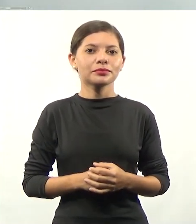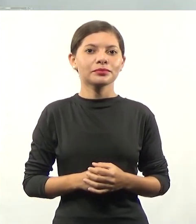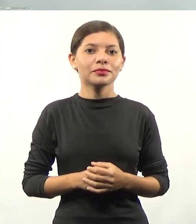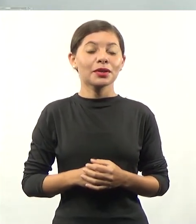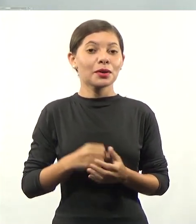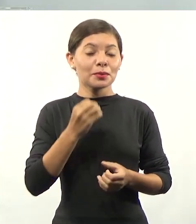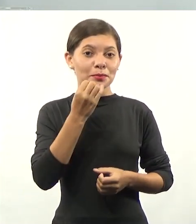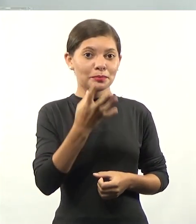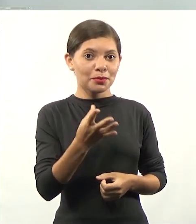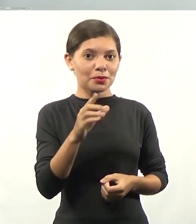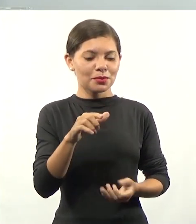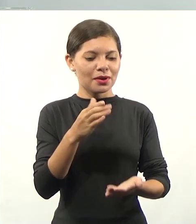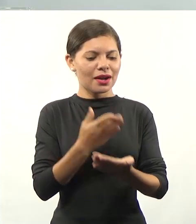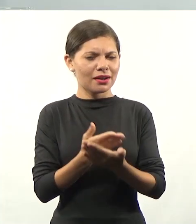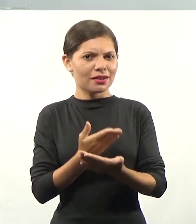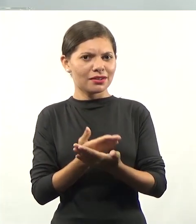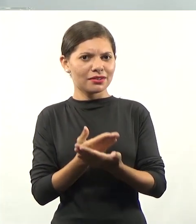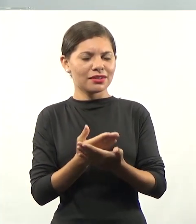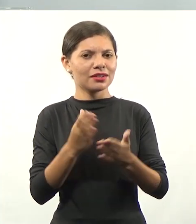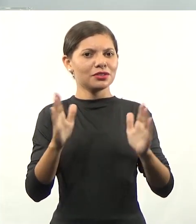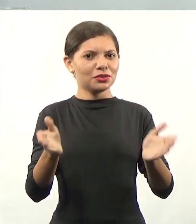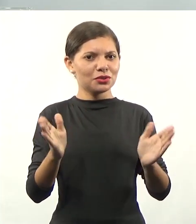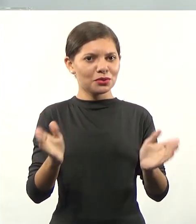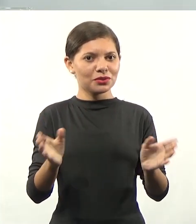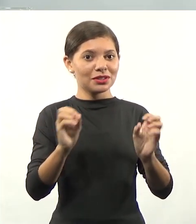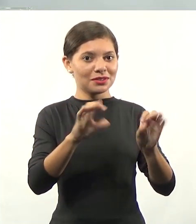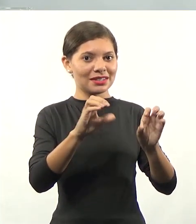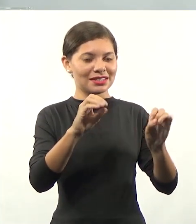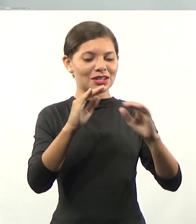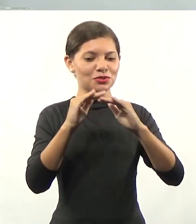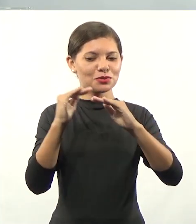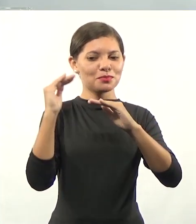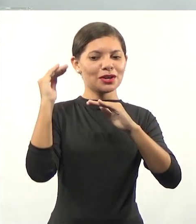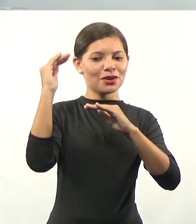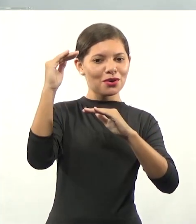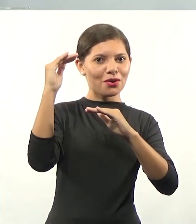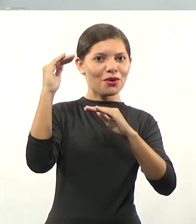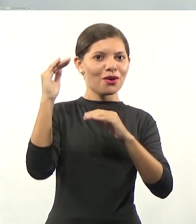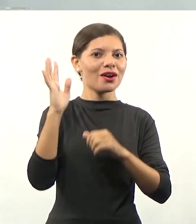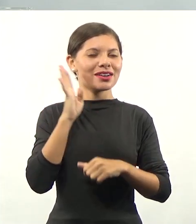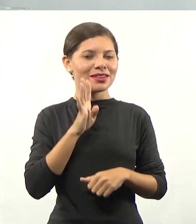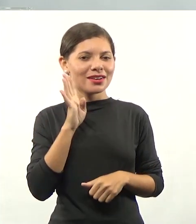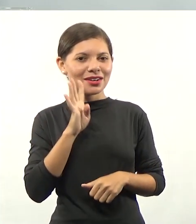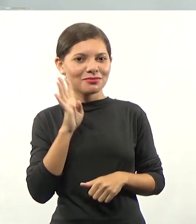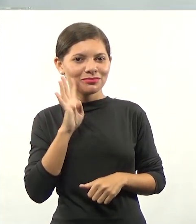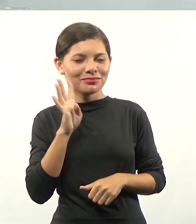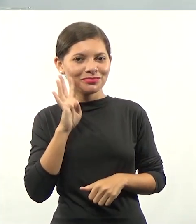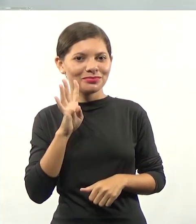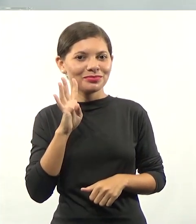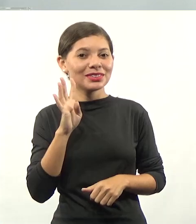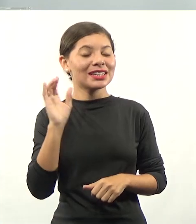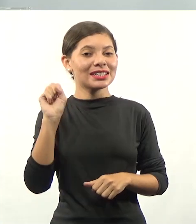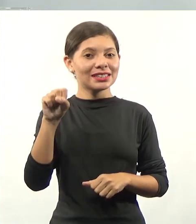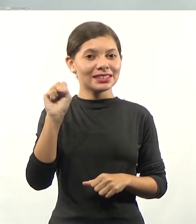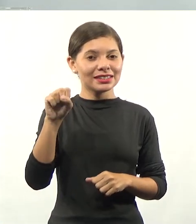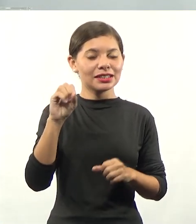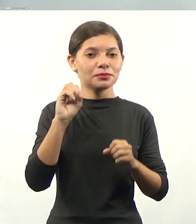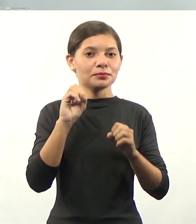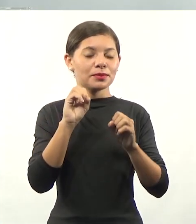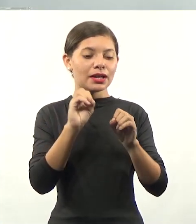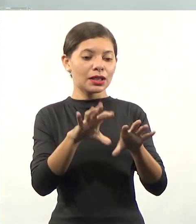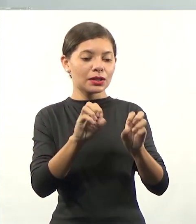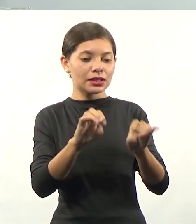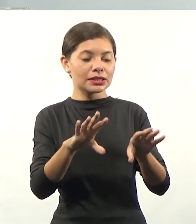Bom, o episódio de hoje é a educação superior. Ai, diversão, diversão, diversão! Sim, educação